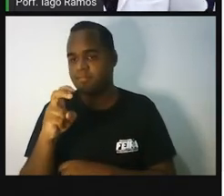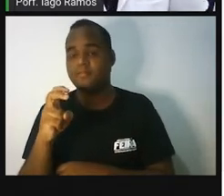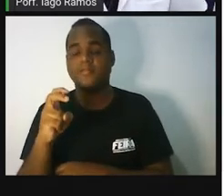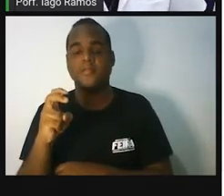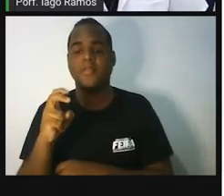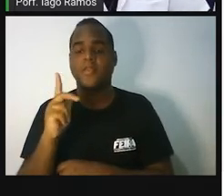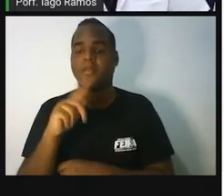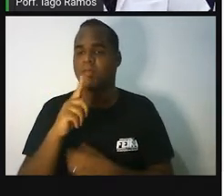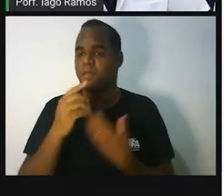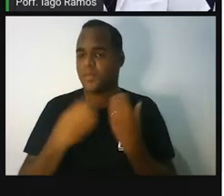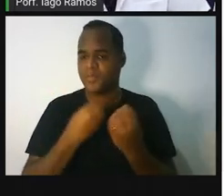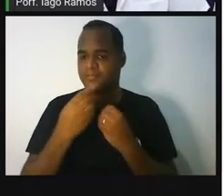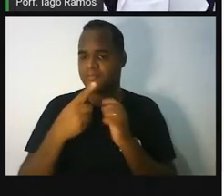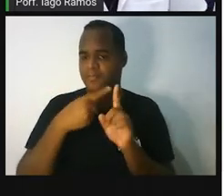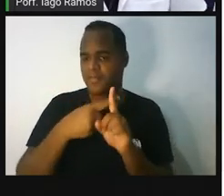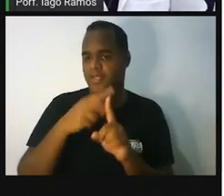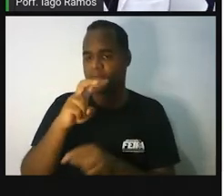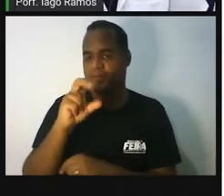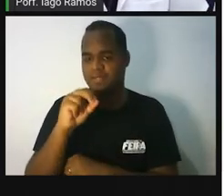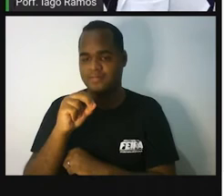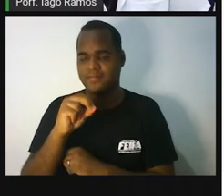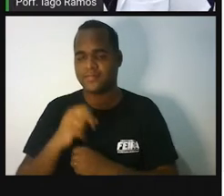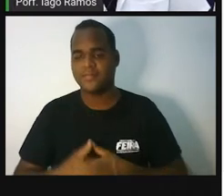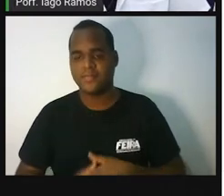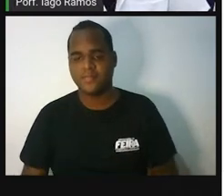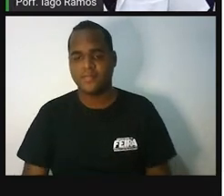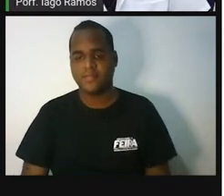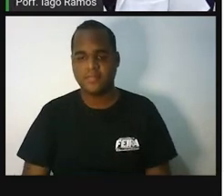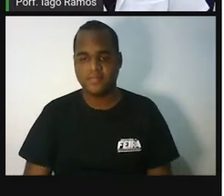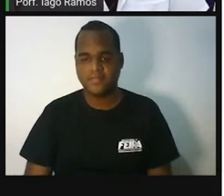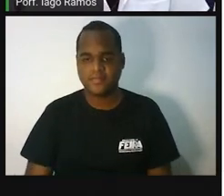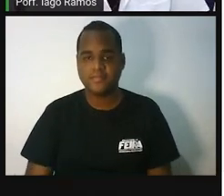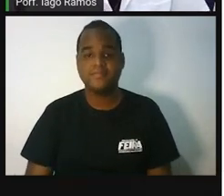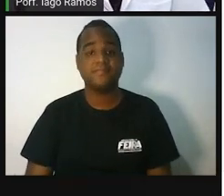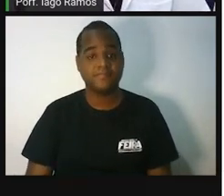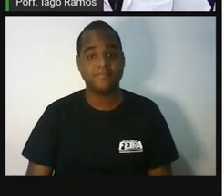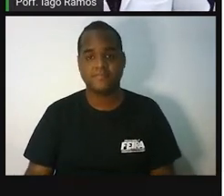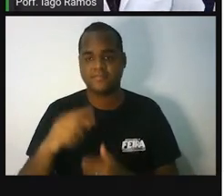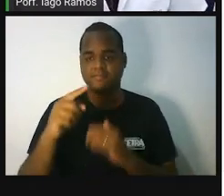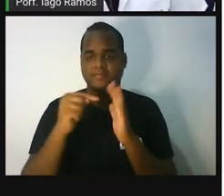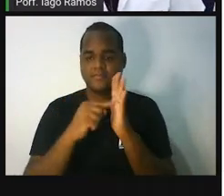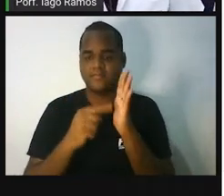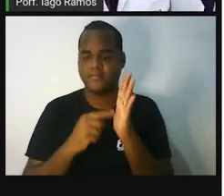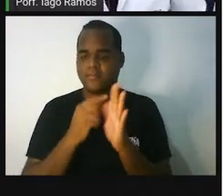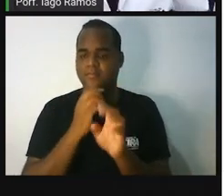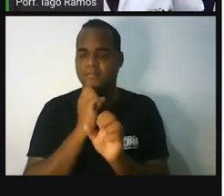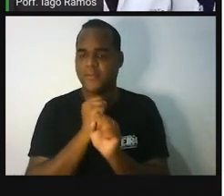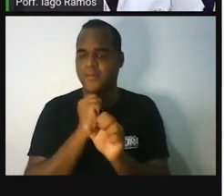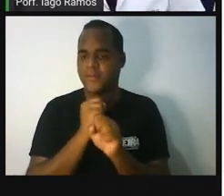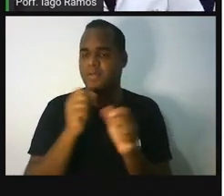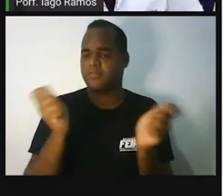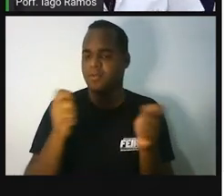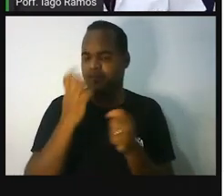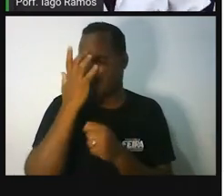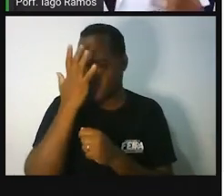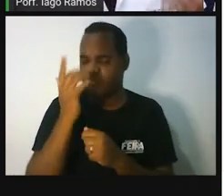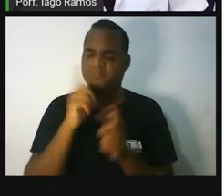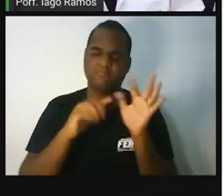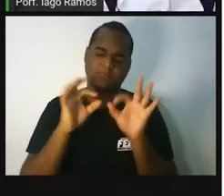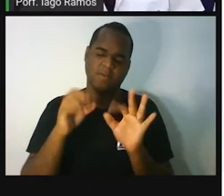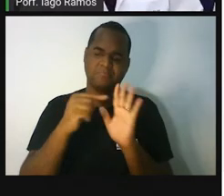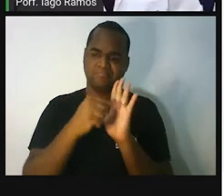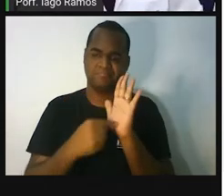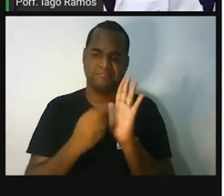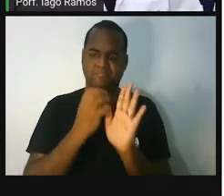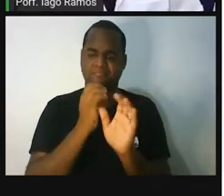mais 50. E aí, com a calculadora é legal porque facilita as contas, mas a